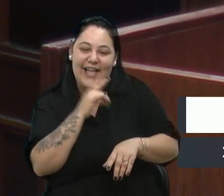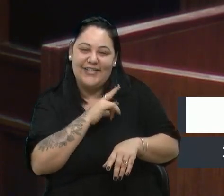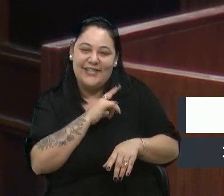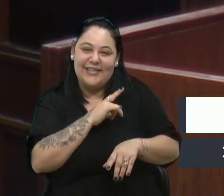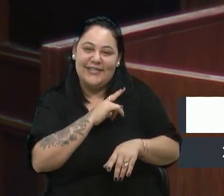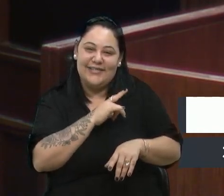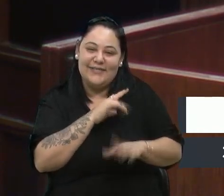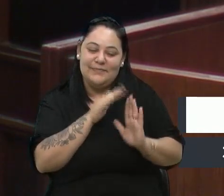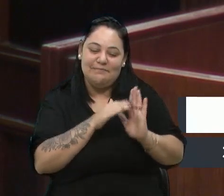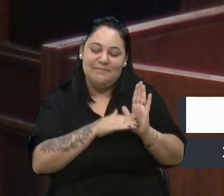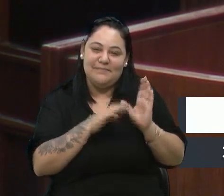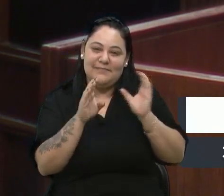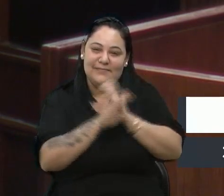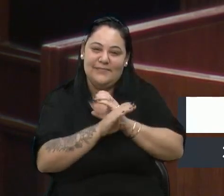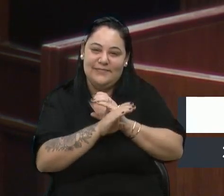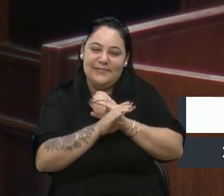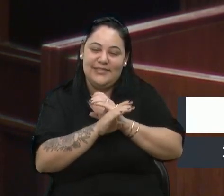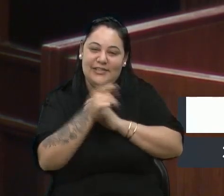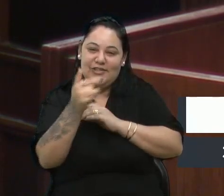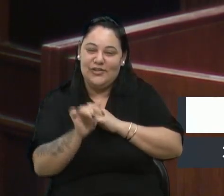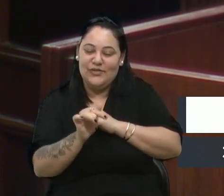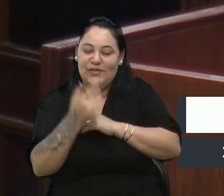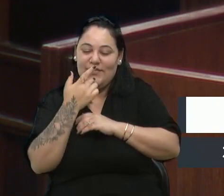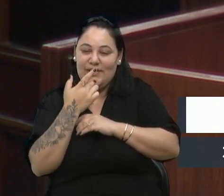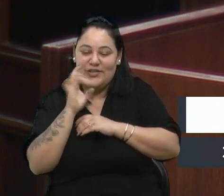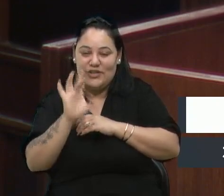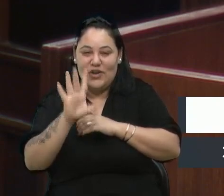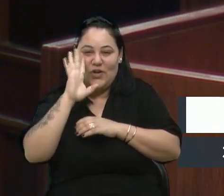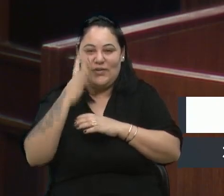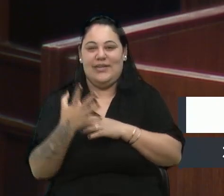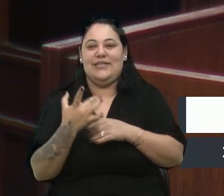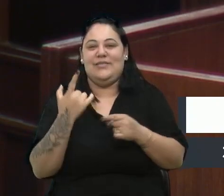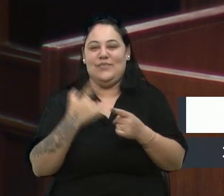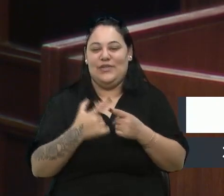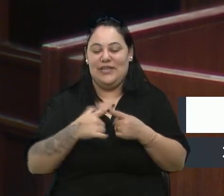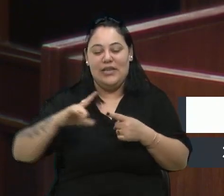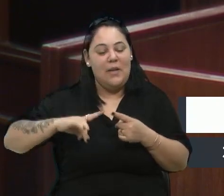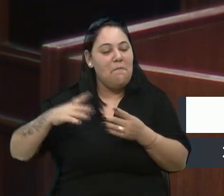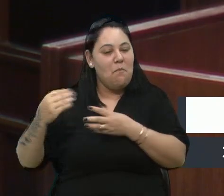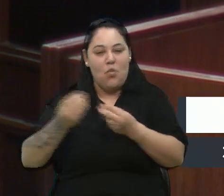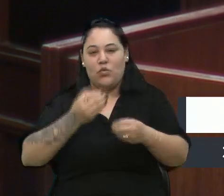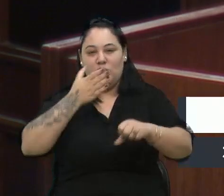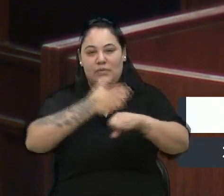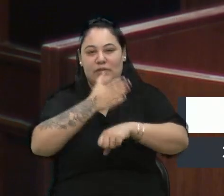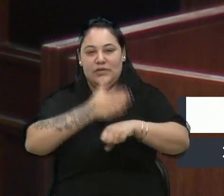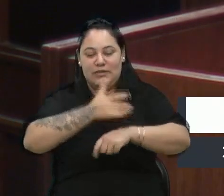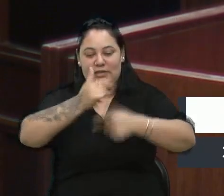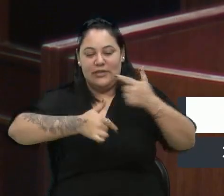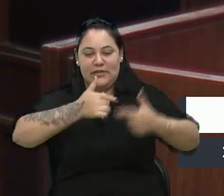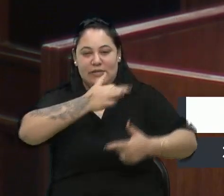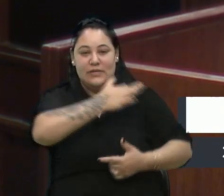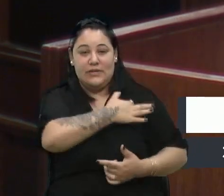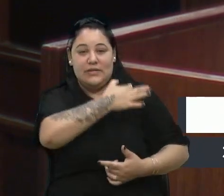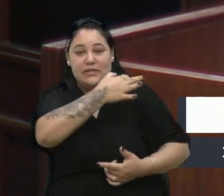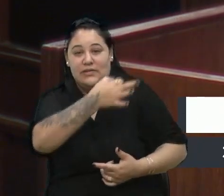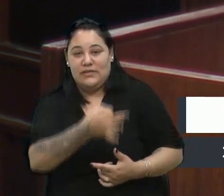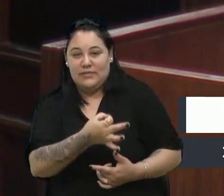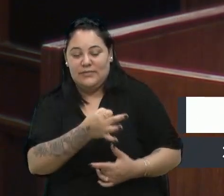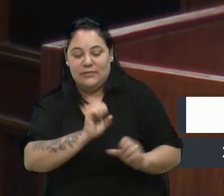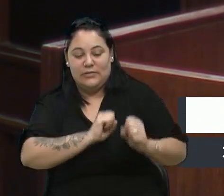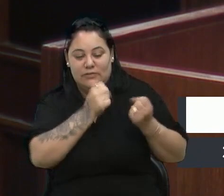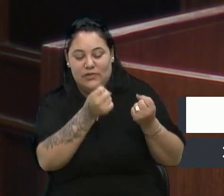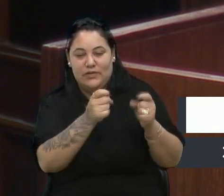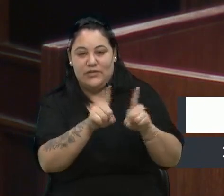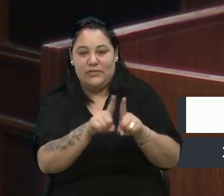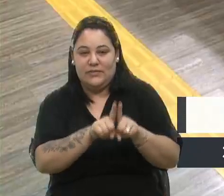e que, mais uma vez eu digo, só acontece, porque há muitas pessoas que voluntariamente se dedicam a